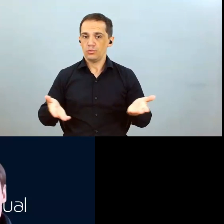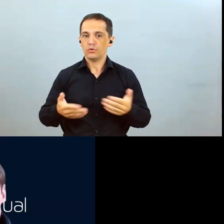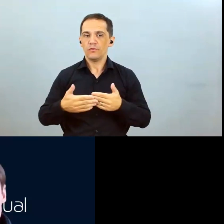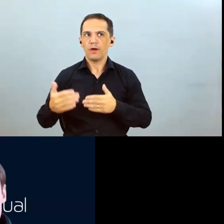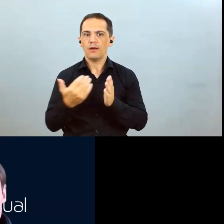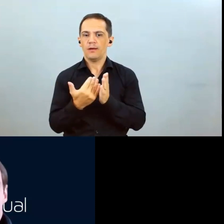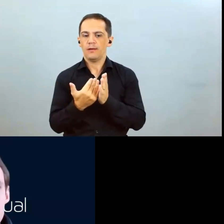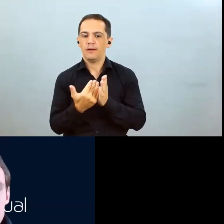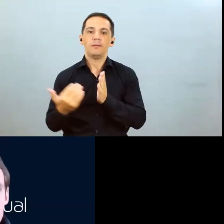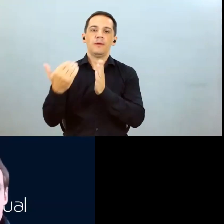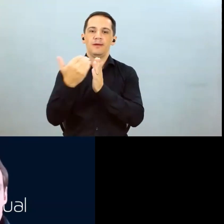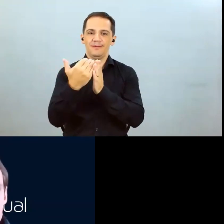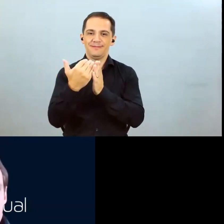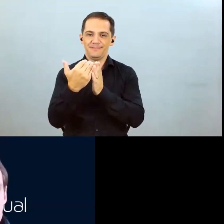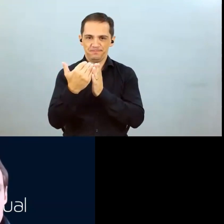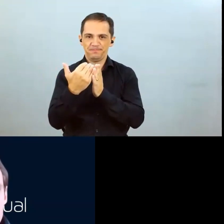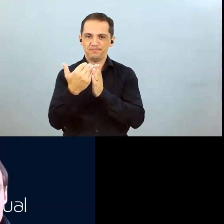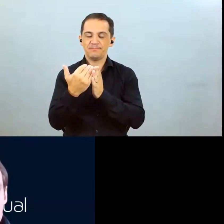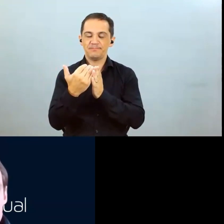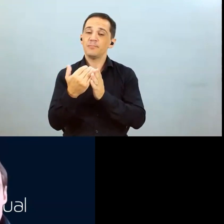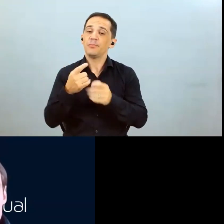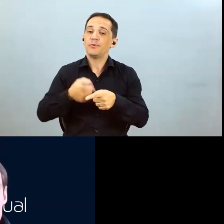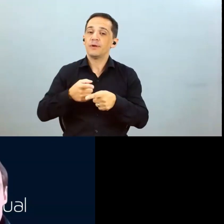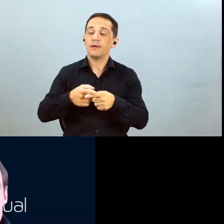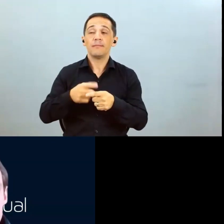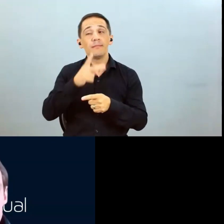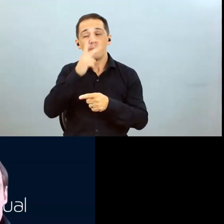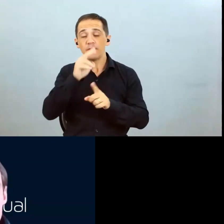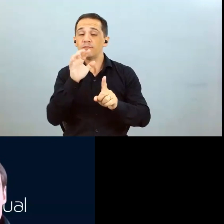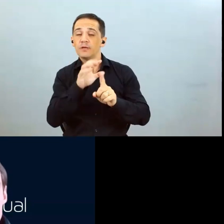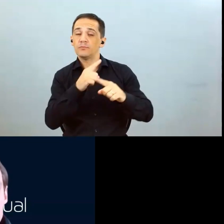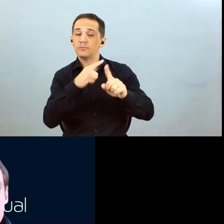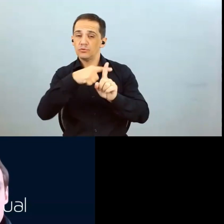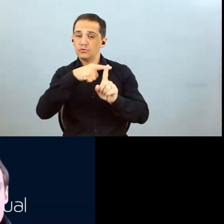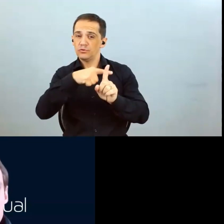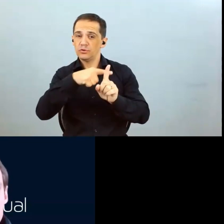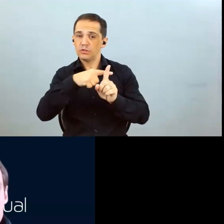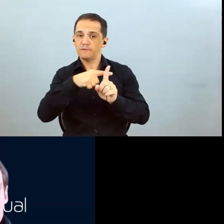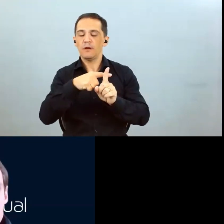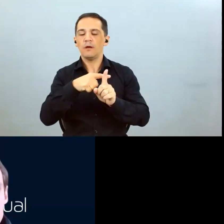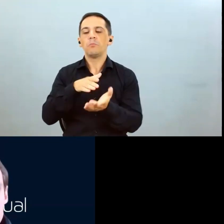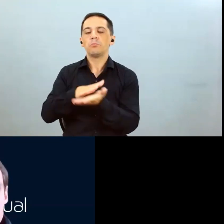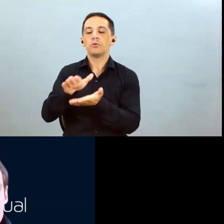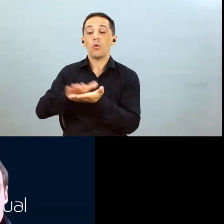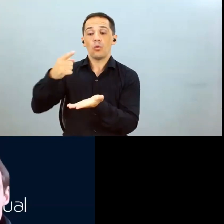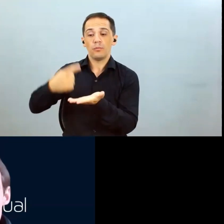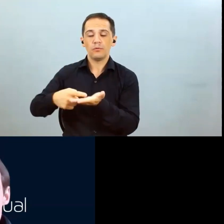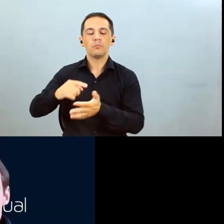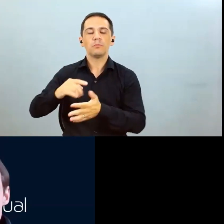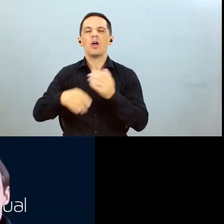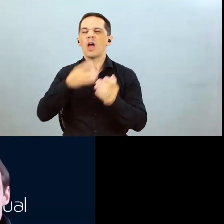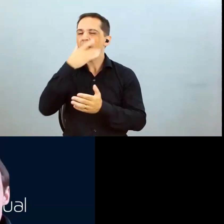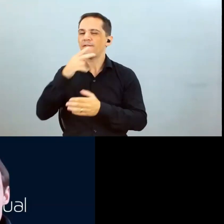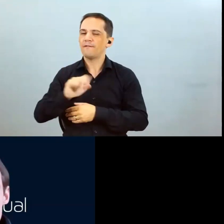divulgamos esse viés positivo e que nós devemos produzir mais que o projeto, especialmente na cultura do algodão,